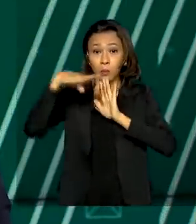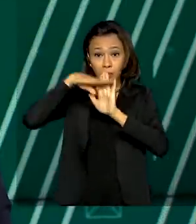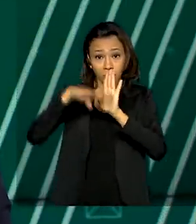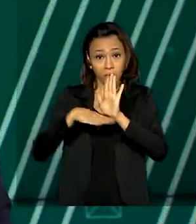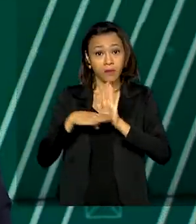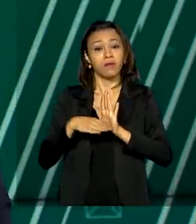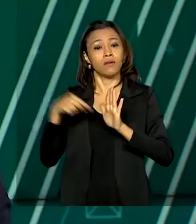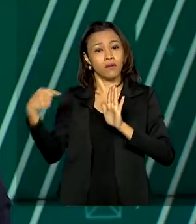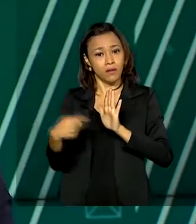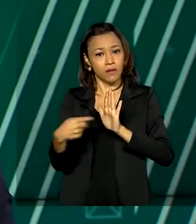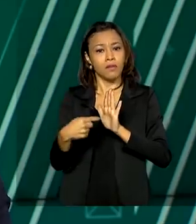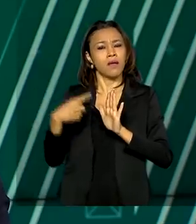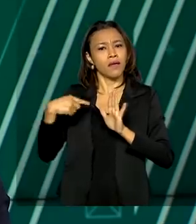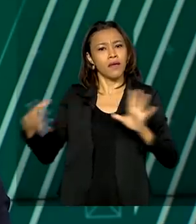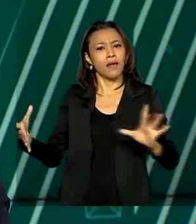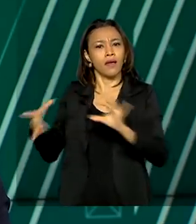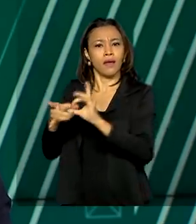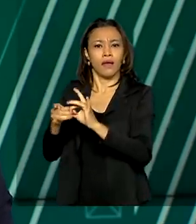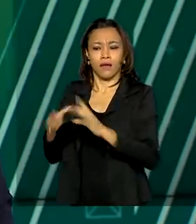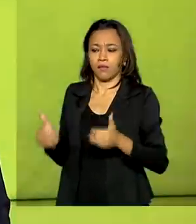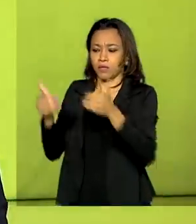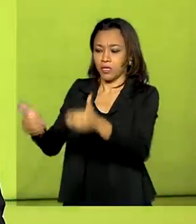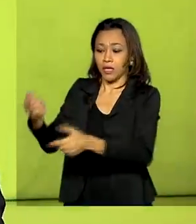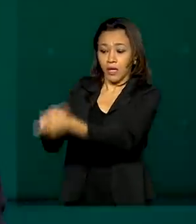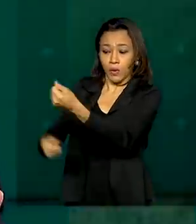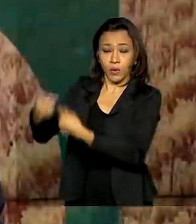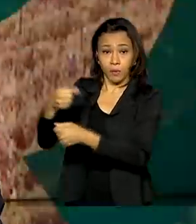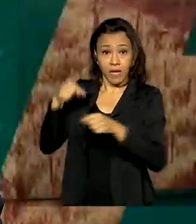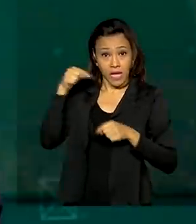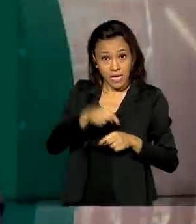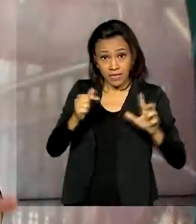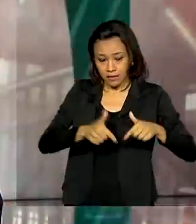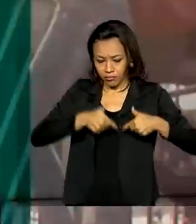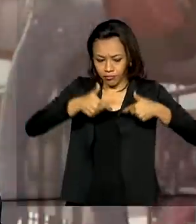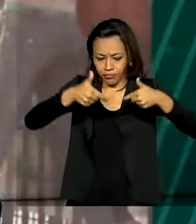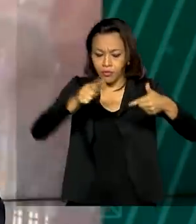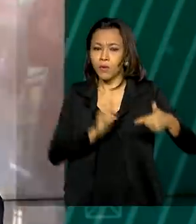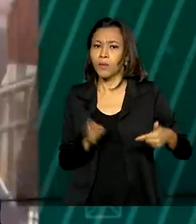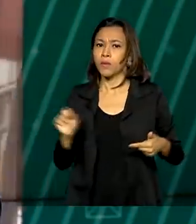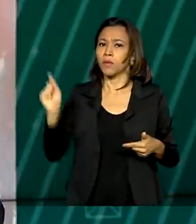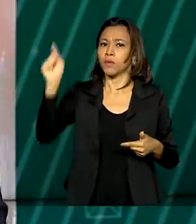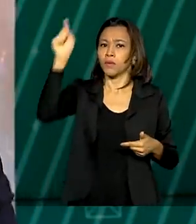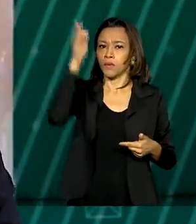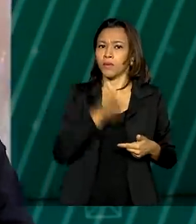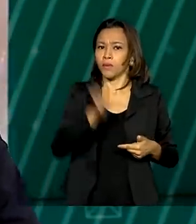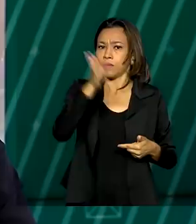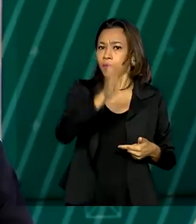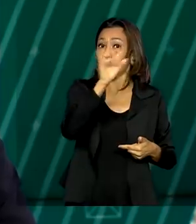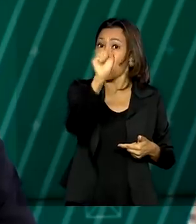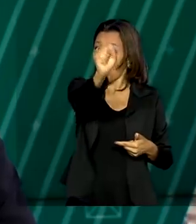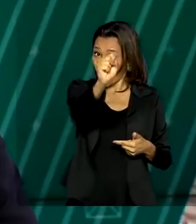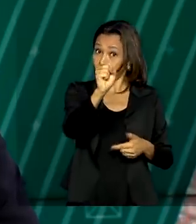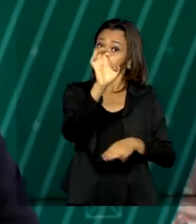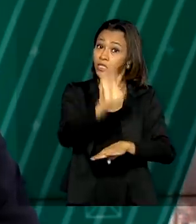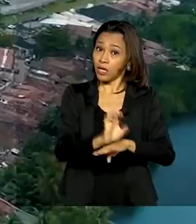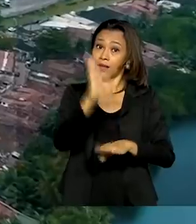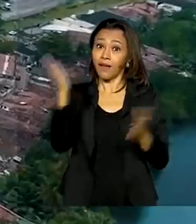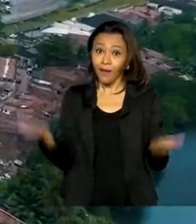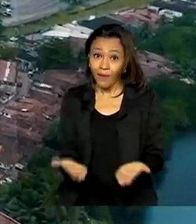Emprego e Produtividade no Ministério da Economia. A ação já passou por oito estados e agora chegou a Paraíba.